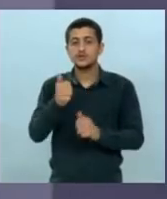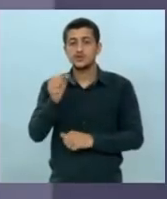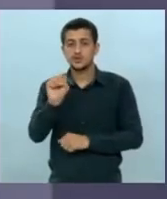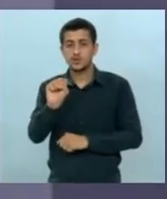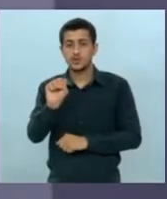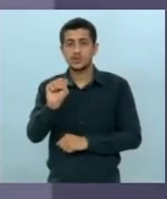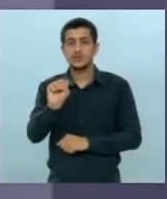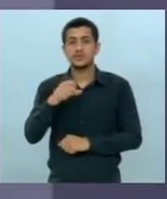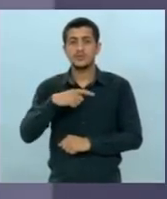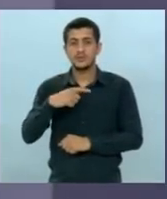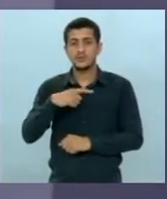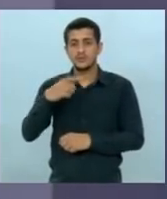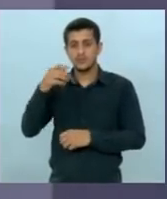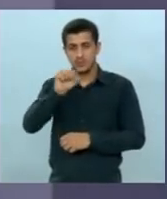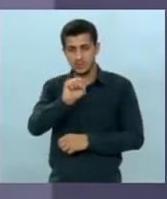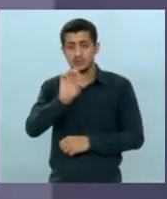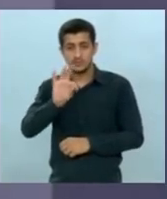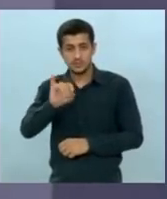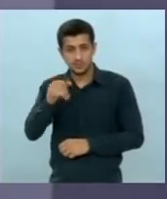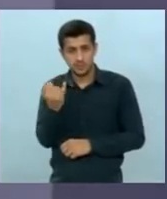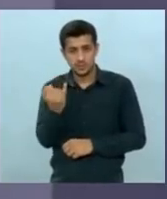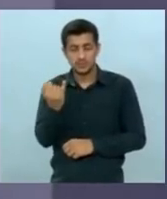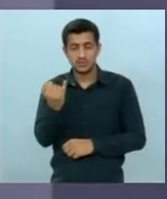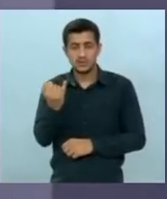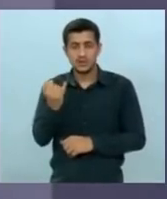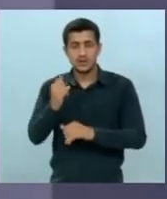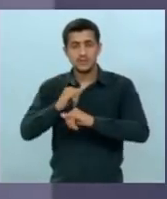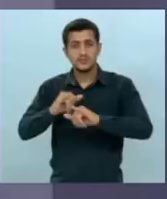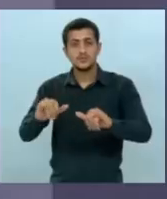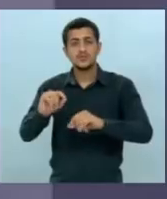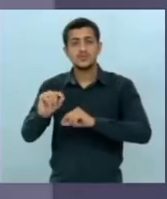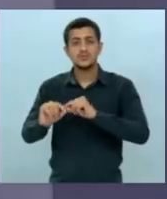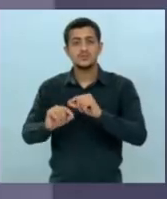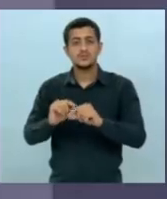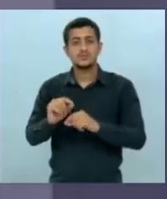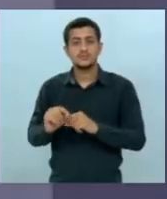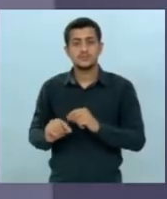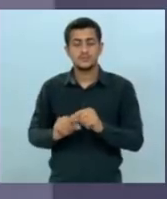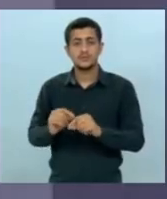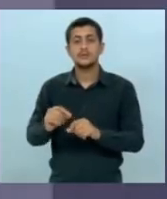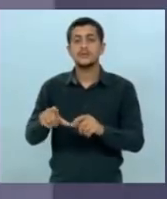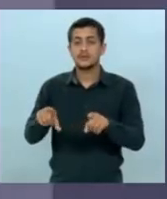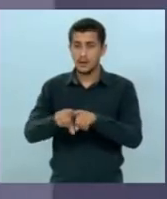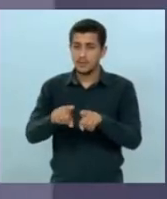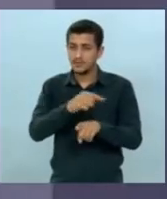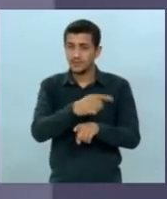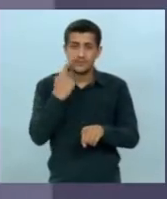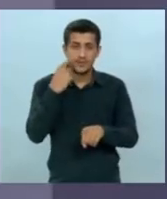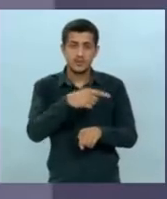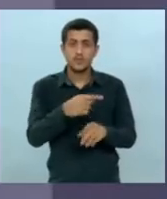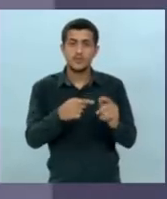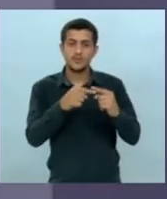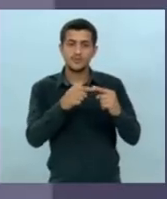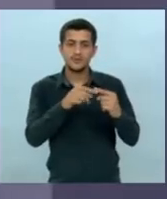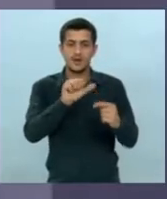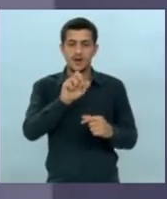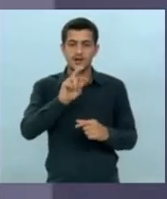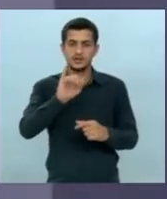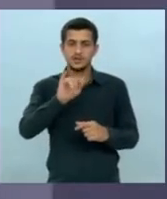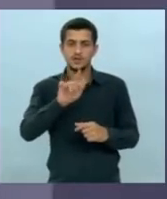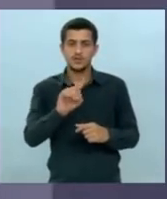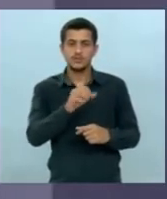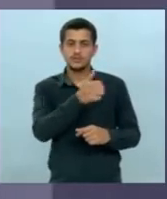o Superior Tribunal de Justiça disse que arquiva mas com as ressalvas do artigo 18 e que o que que diz o artigo 18